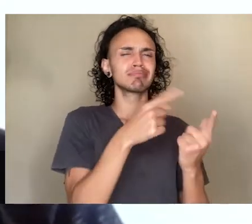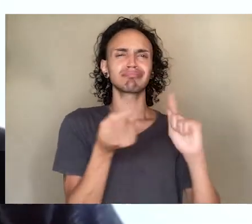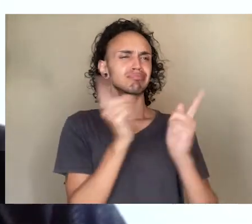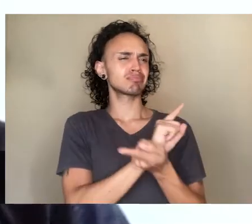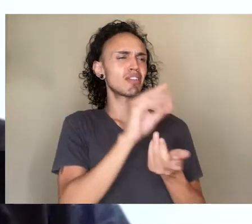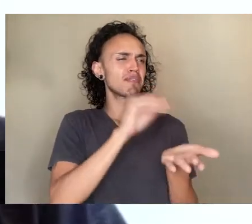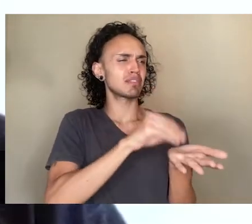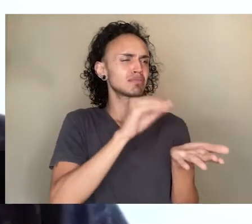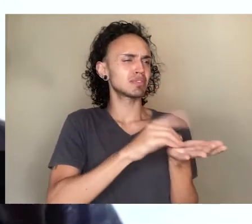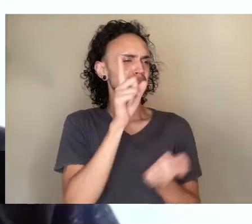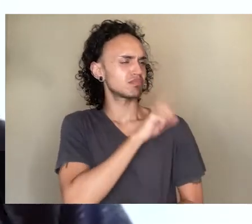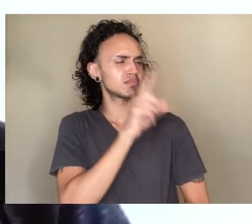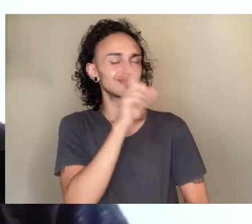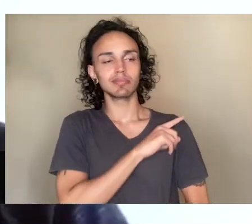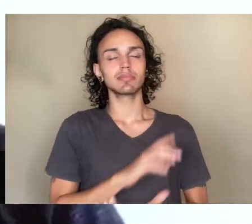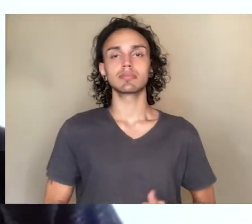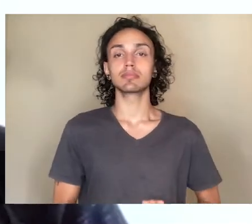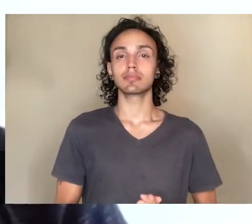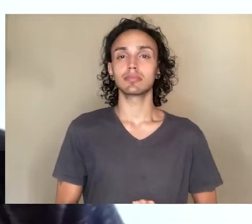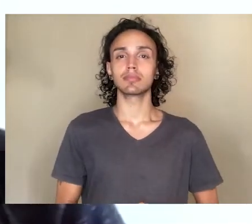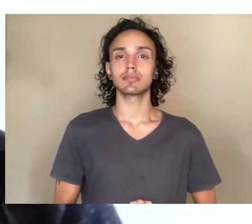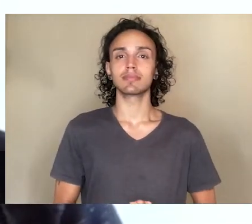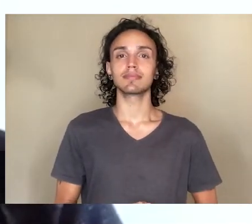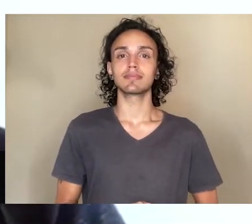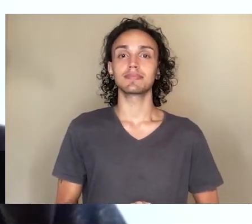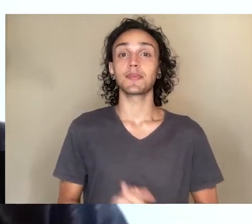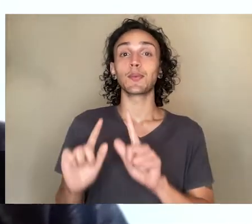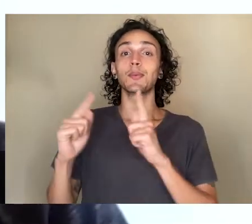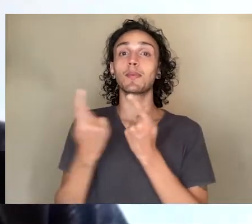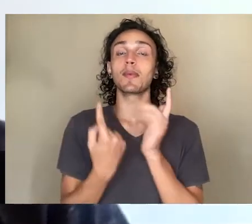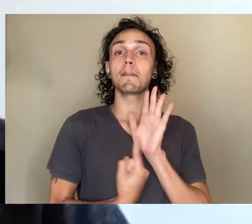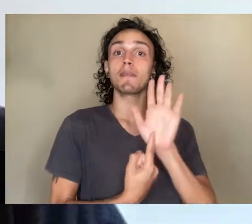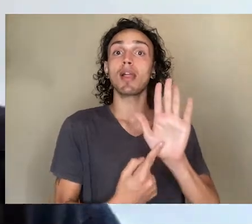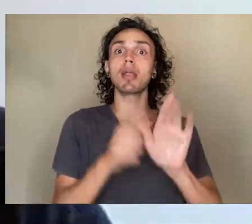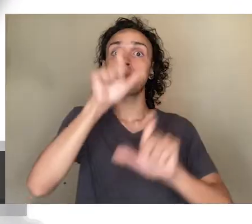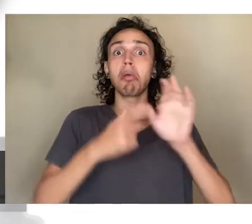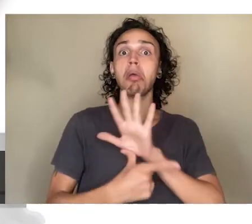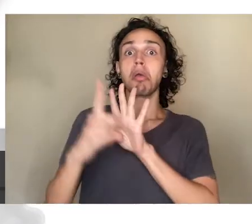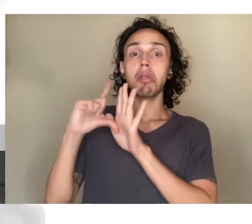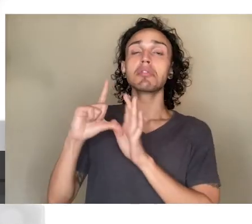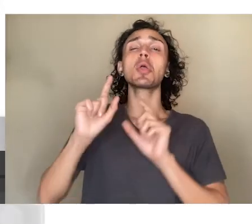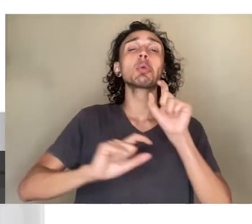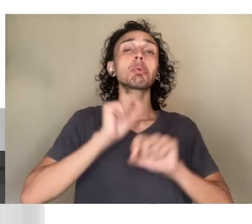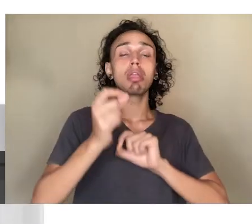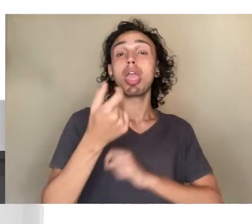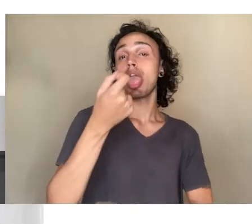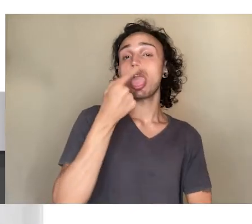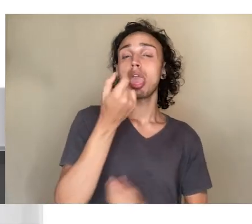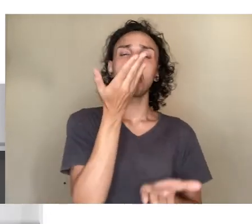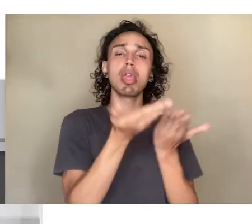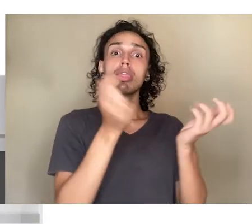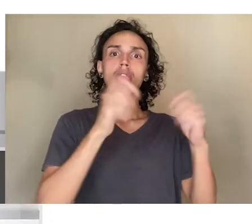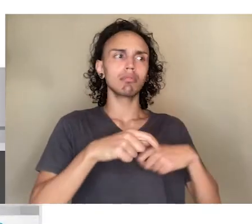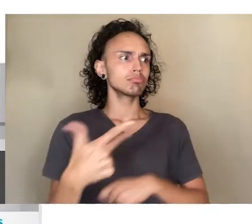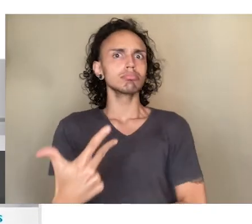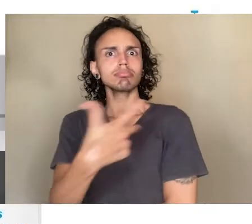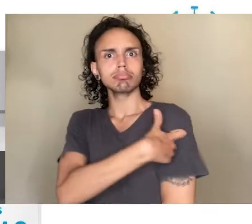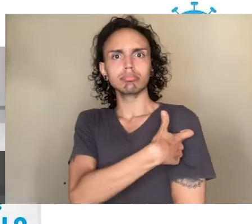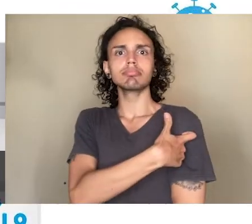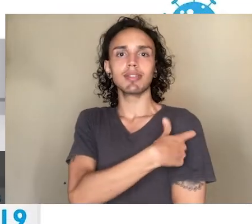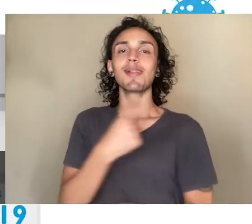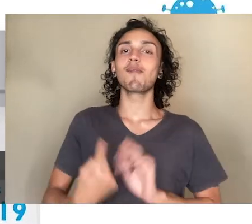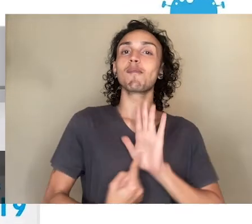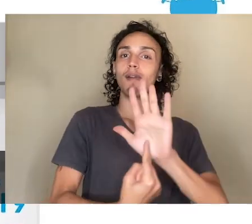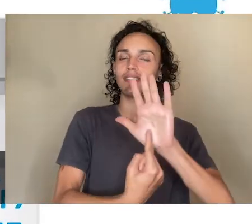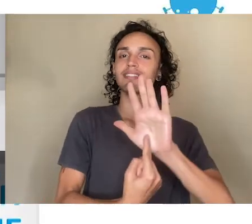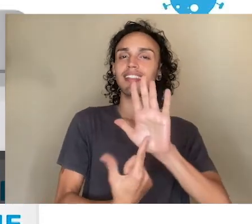trazem, por exemplo, pessoas que supostamente defendiam o tratamento precoce, se vacinando, justamente evocando esse outro